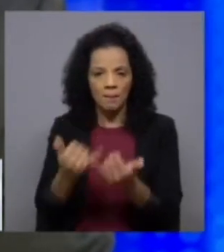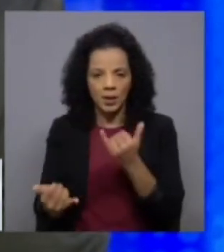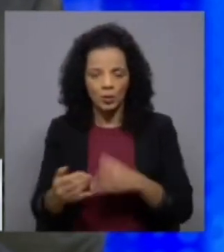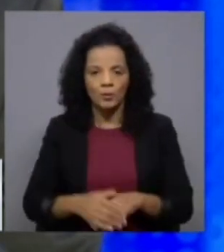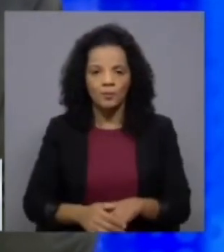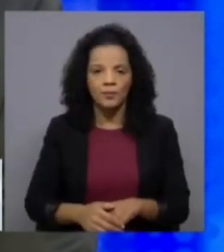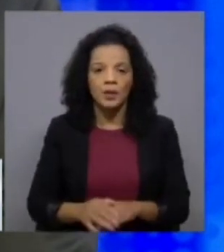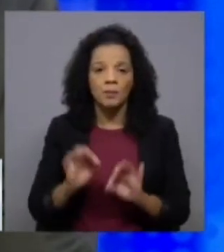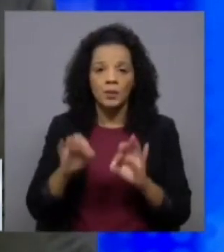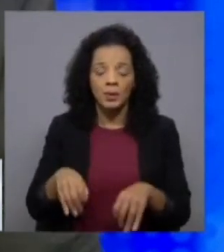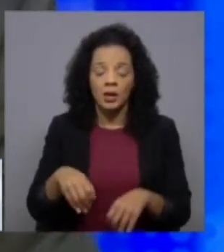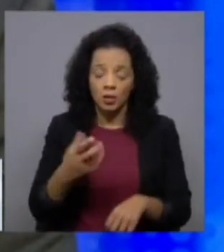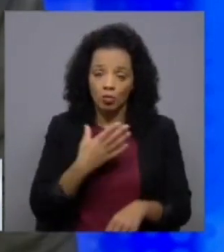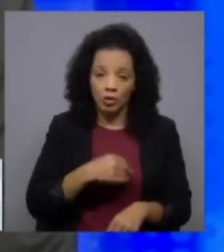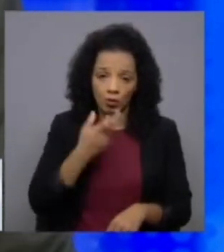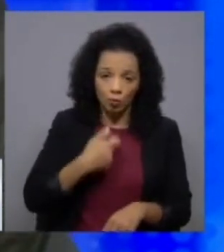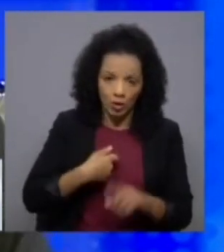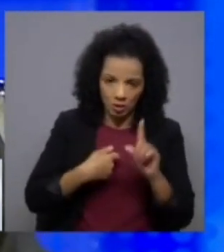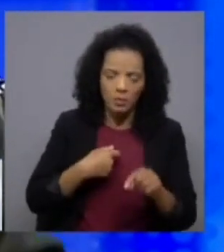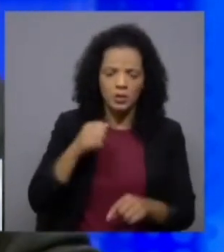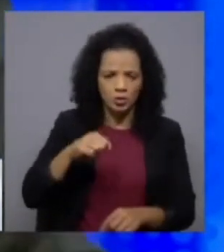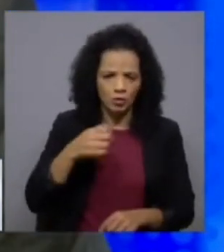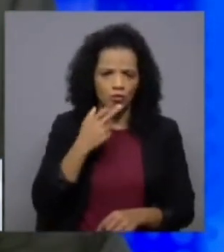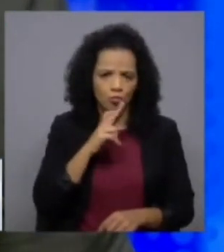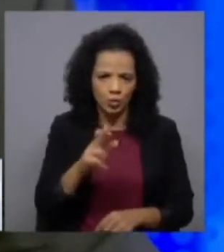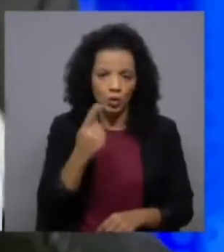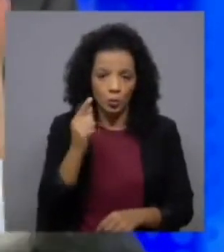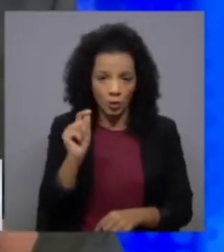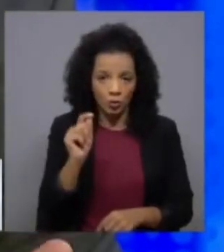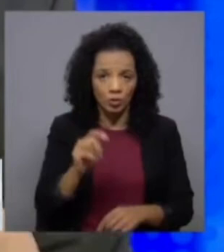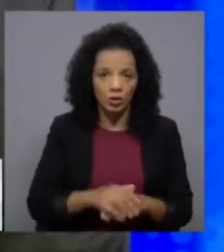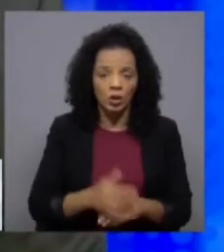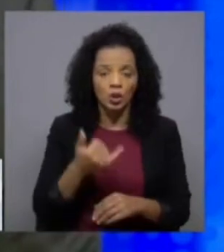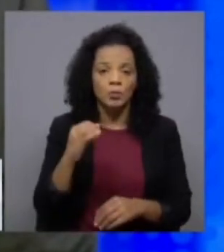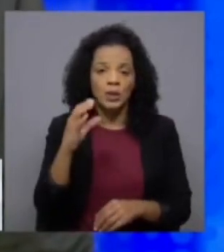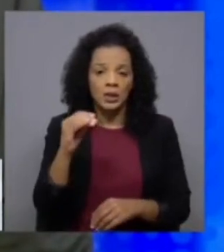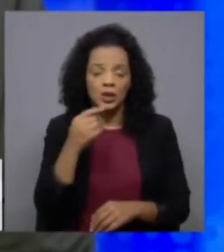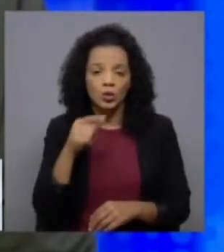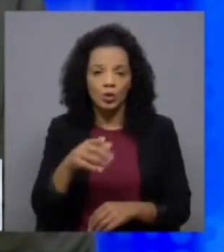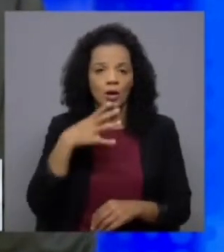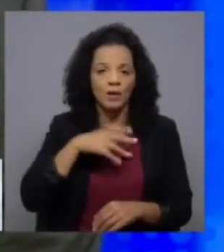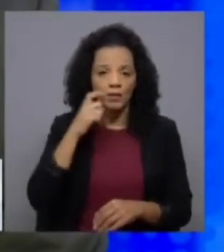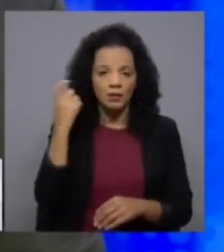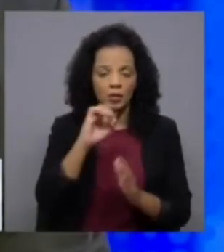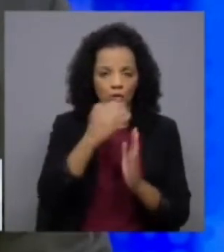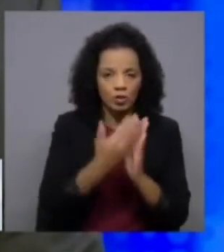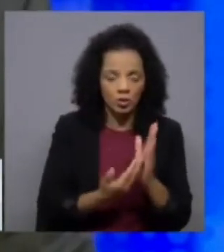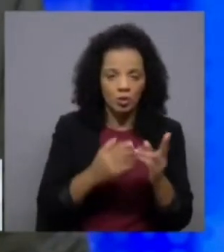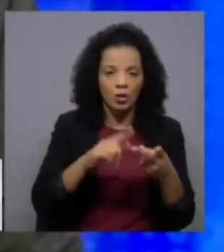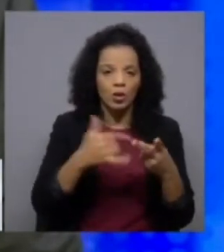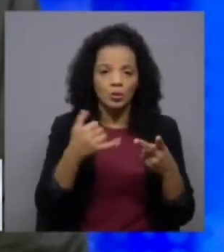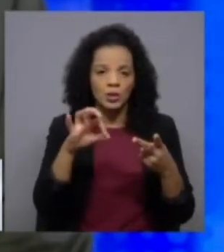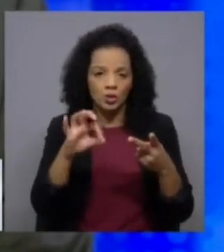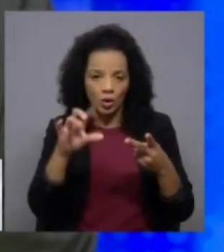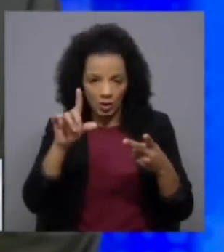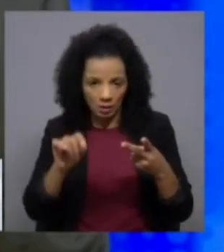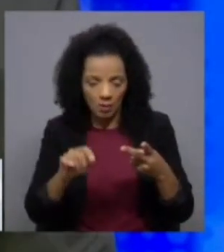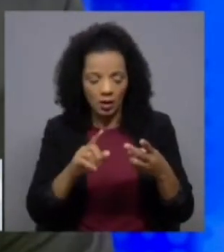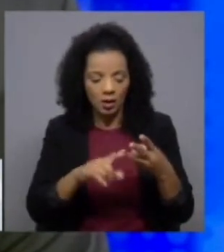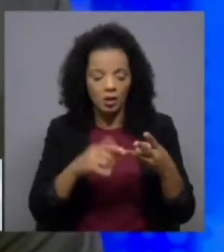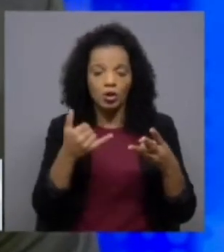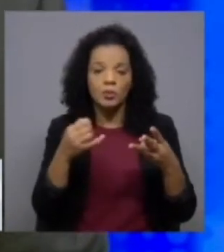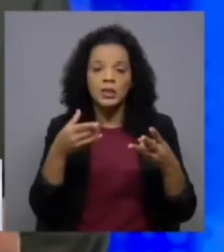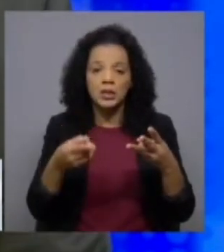a dizer há pouco eu gostava de me respondesse também sim sim e vou responder claro que sim tem um minuto em 2010 em Rui Rio queria rever a Constituição em 2018 também em